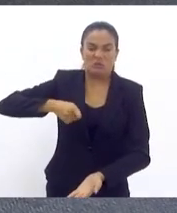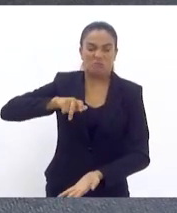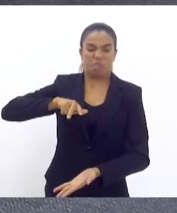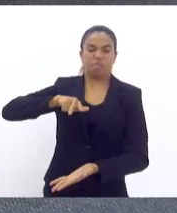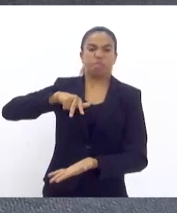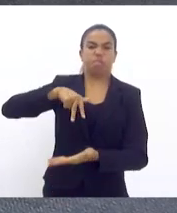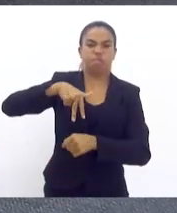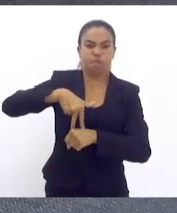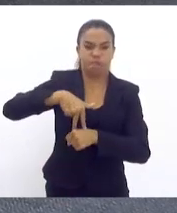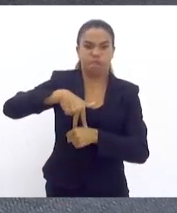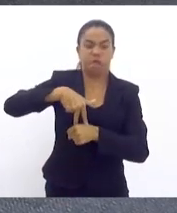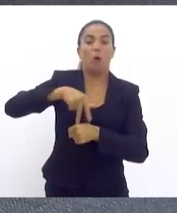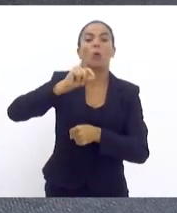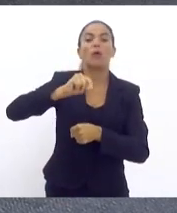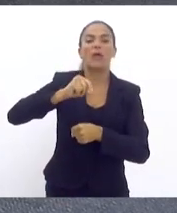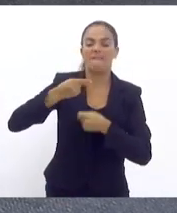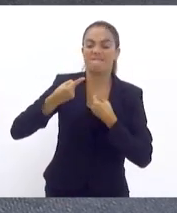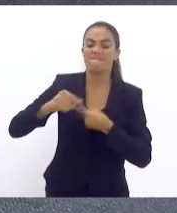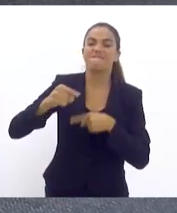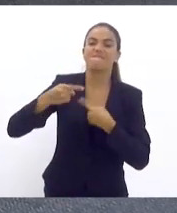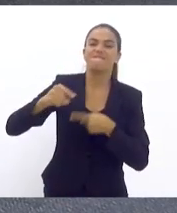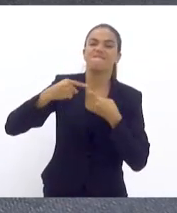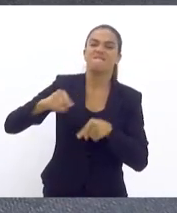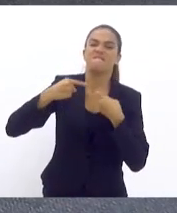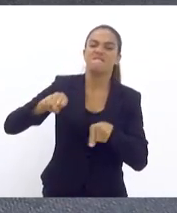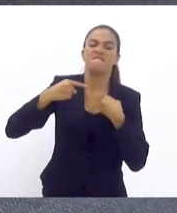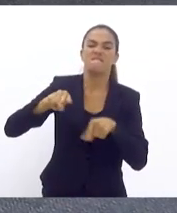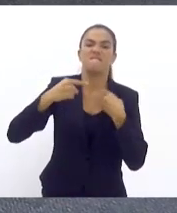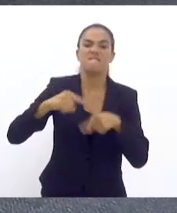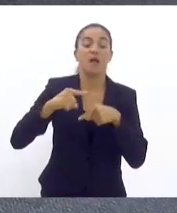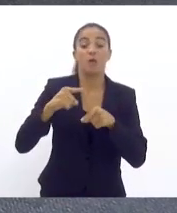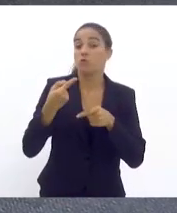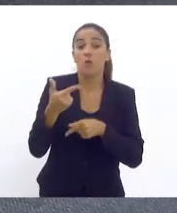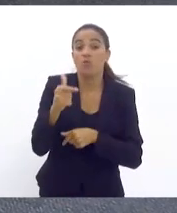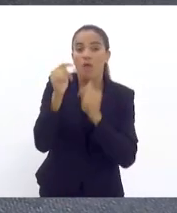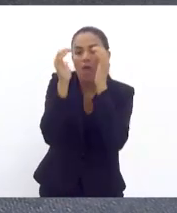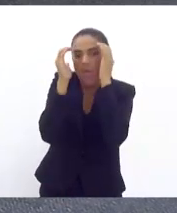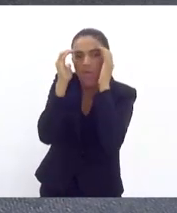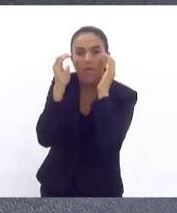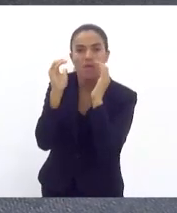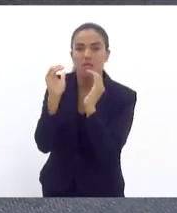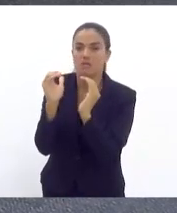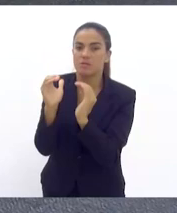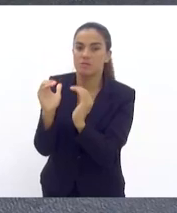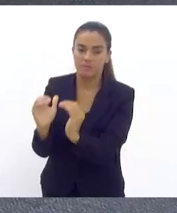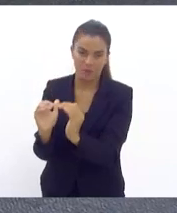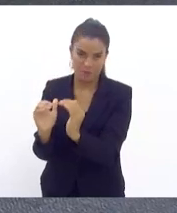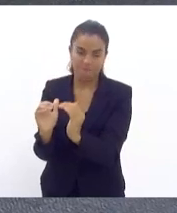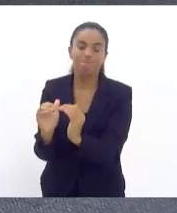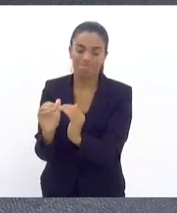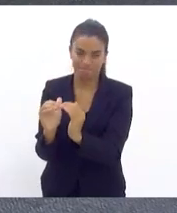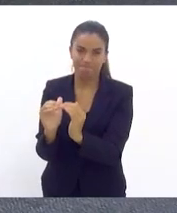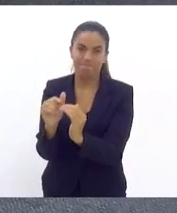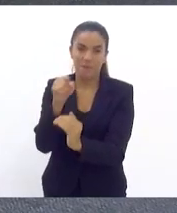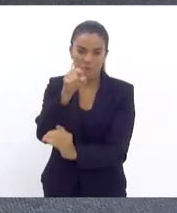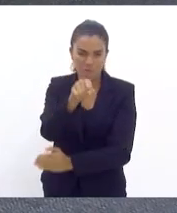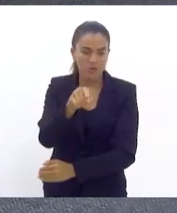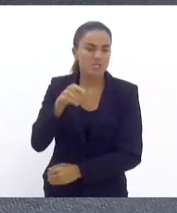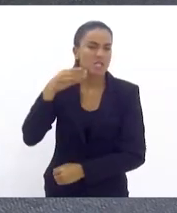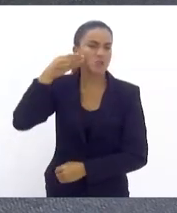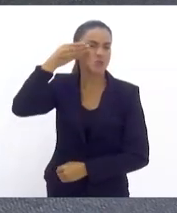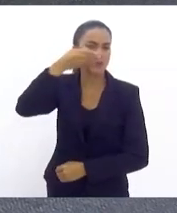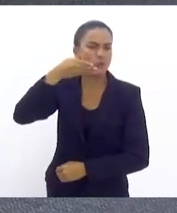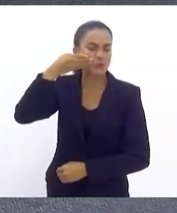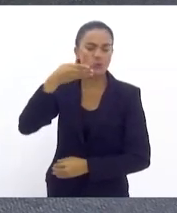provocador e, muitas vezes, desrespeitoso. E a sua fala está muito